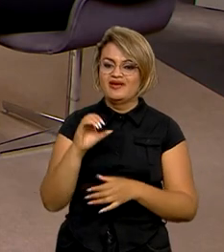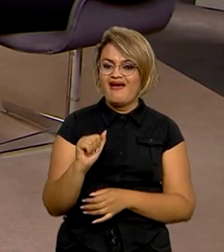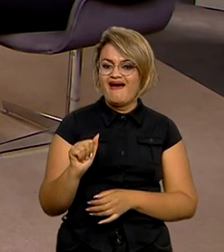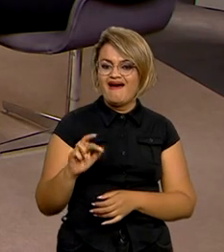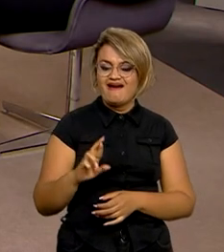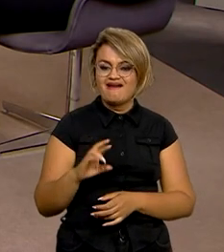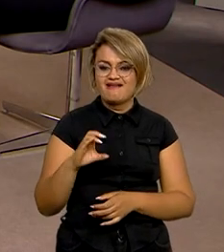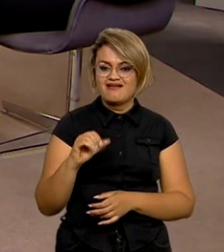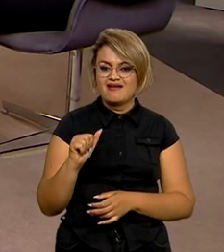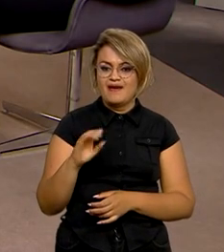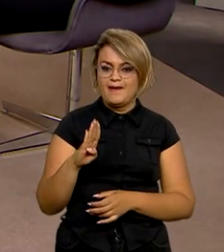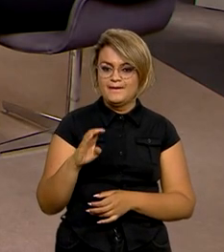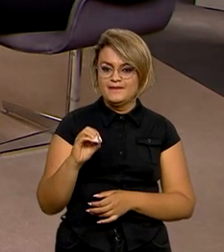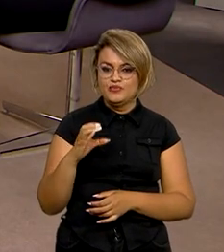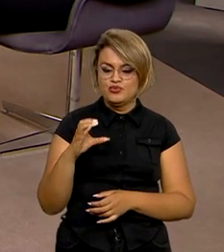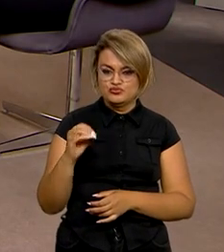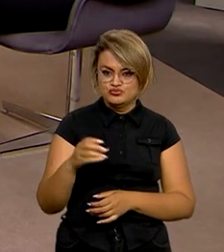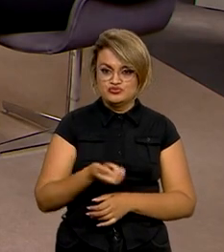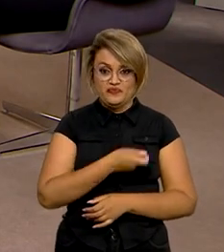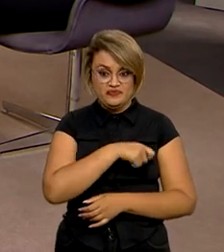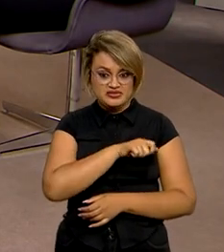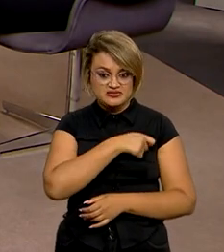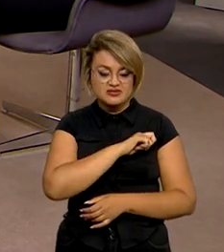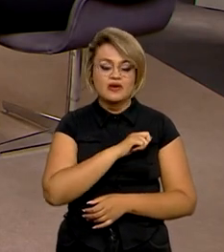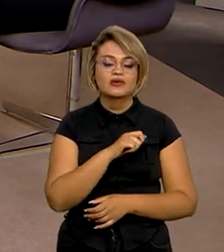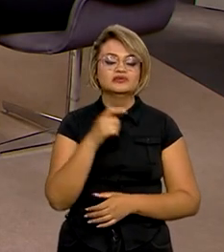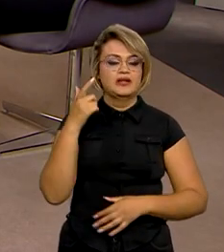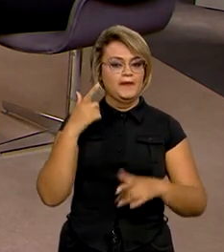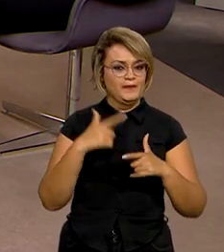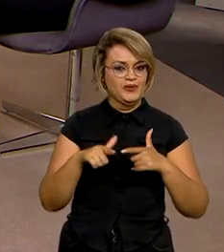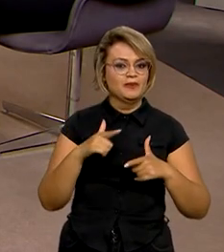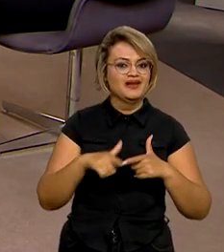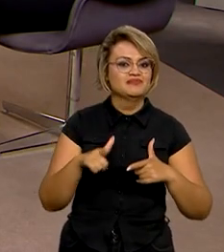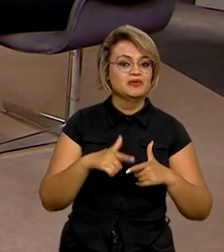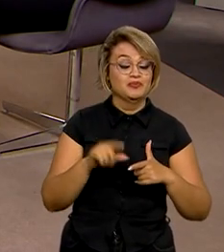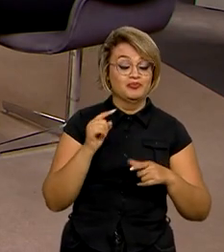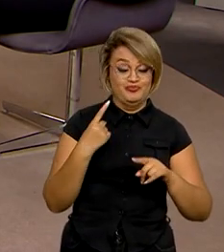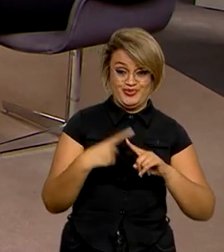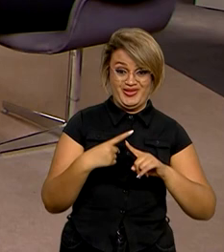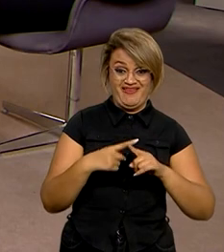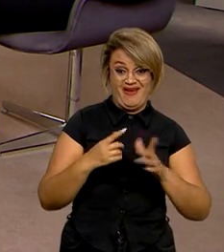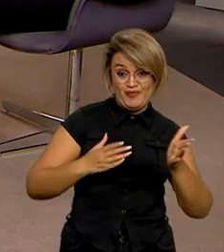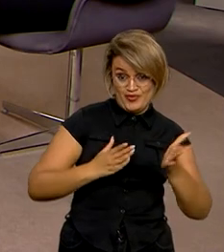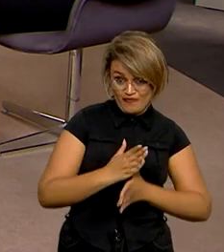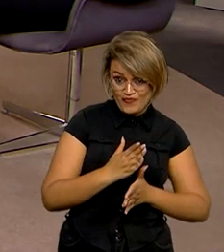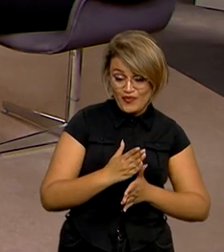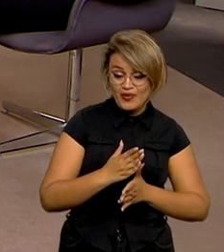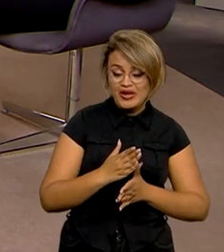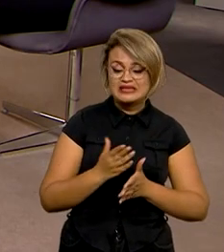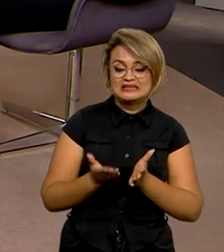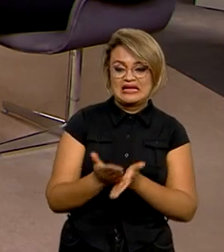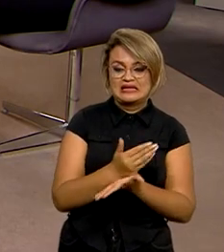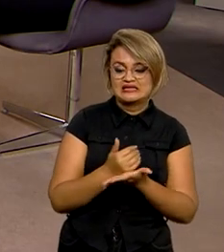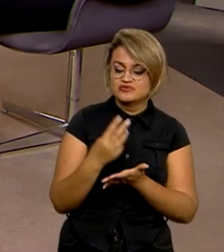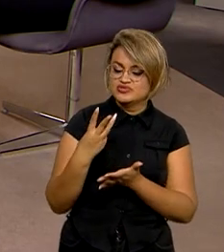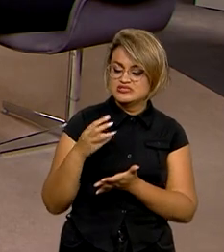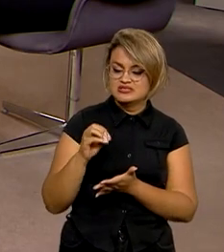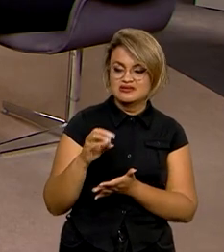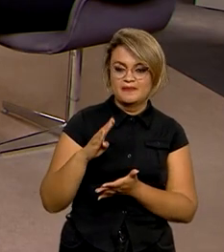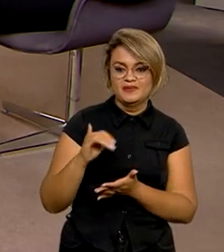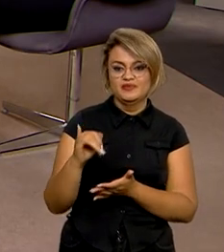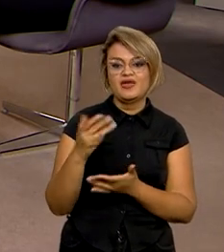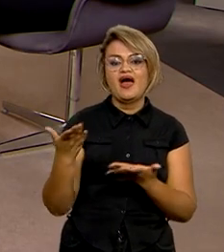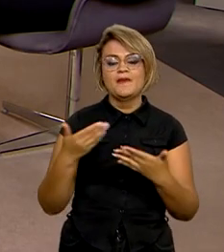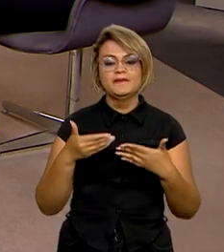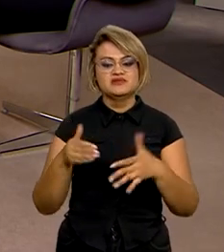criou um certo problema, ser aprovado, houve uma necessidade de uma arrecadação extra de 30 bilhões, né? Então, o